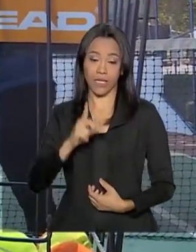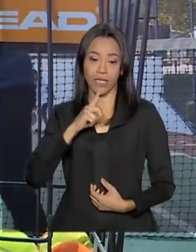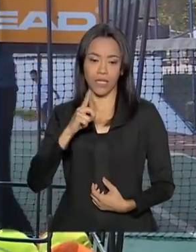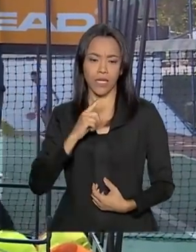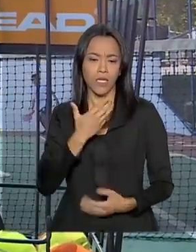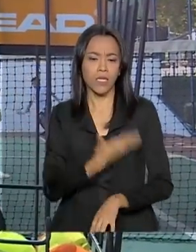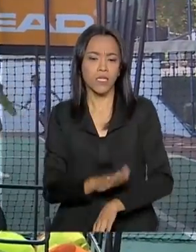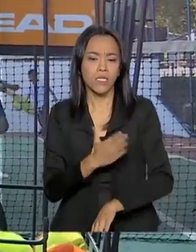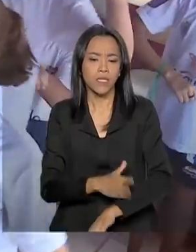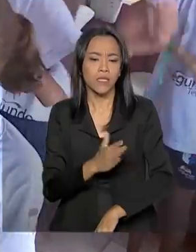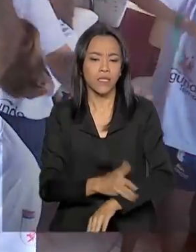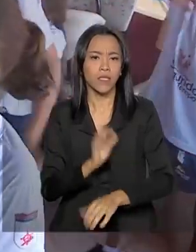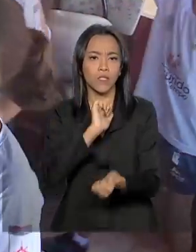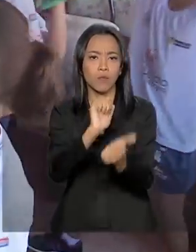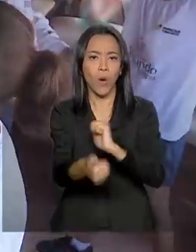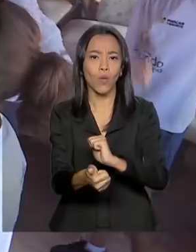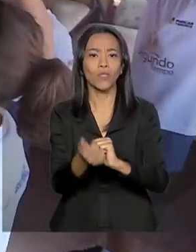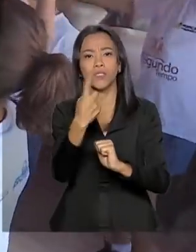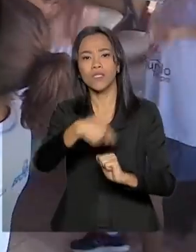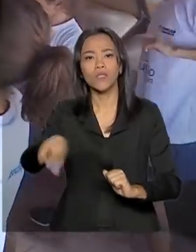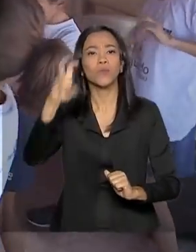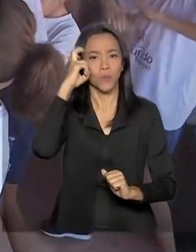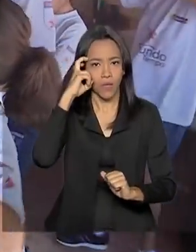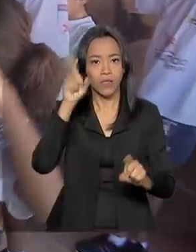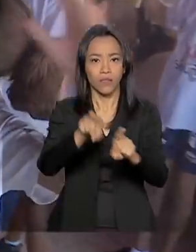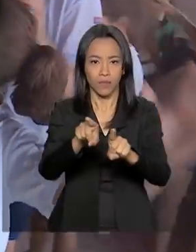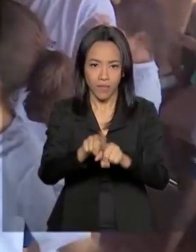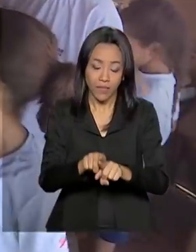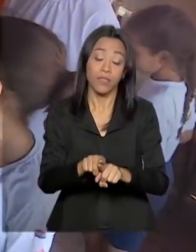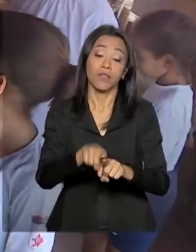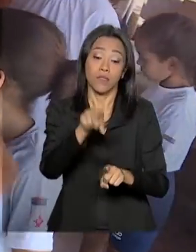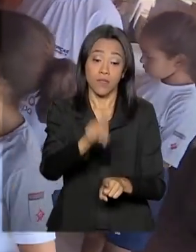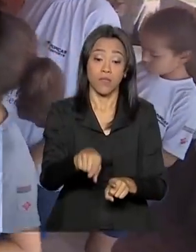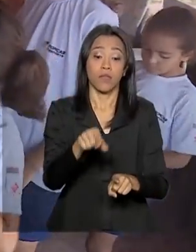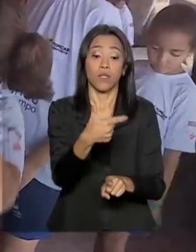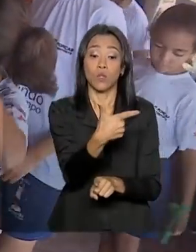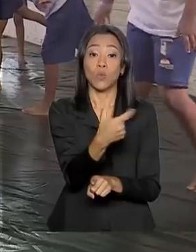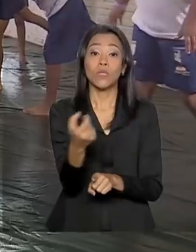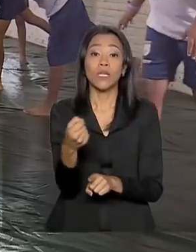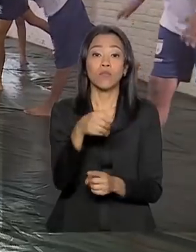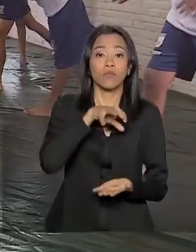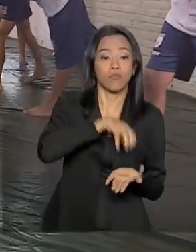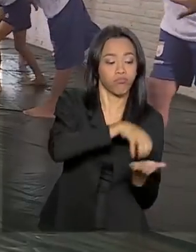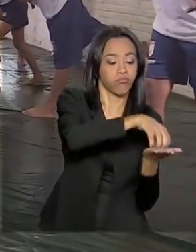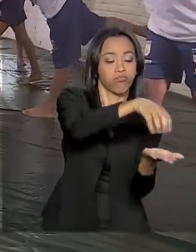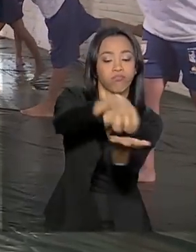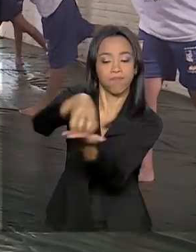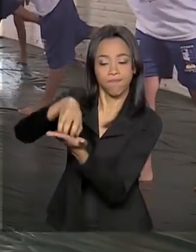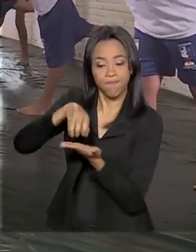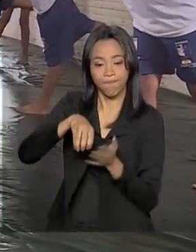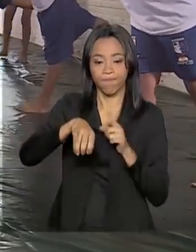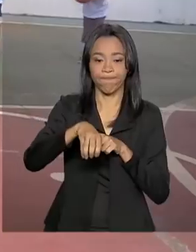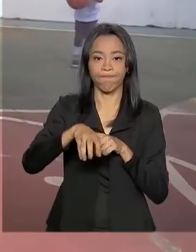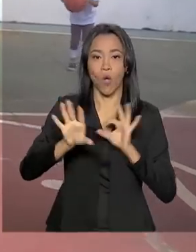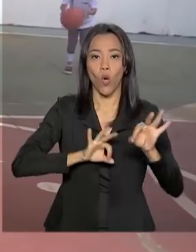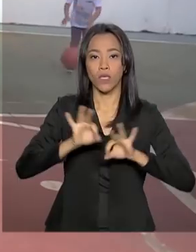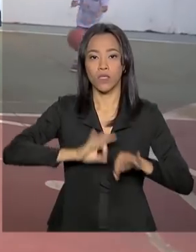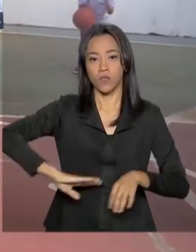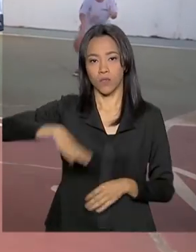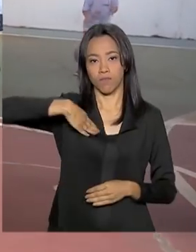práticas esportivas e culturais em cerca de 200 polos e organizações militares.